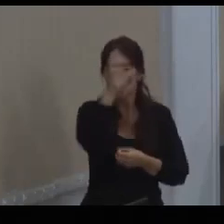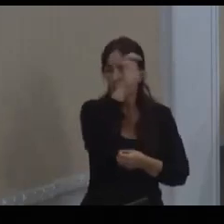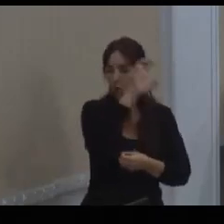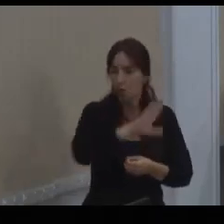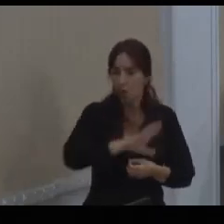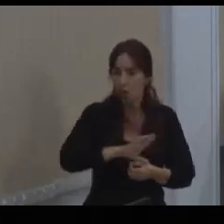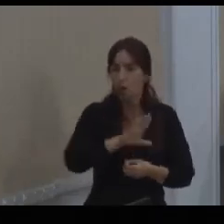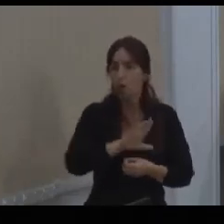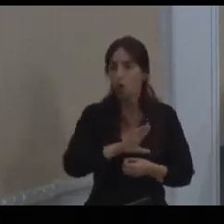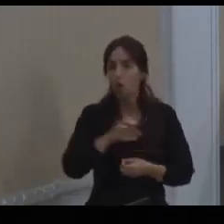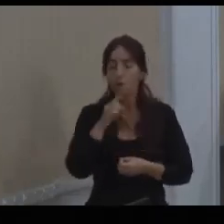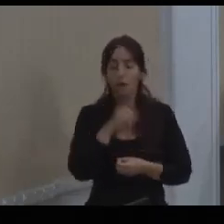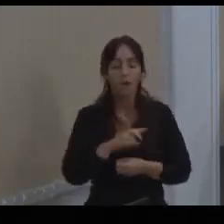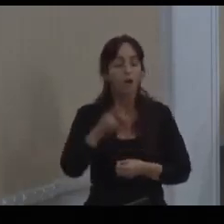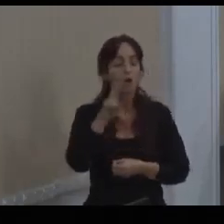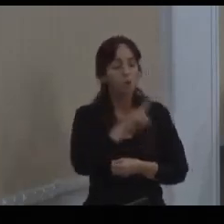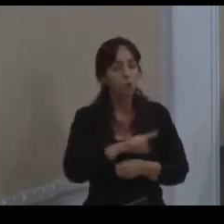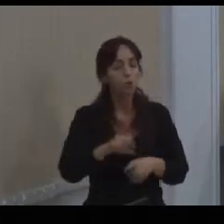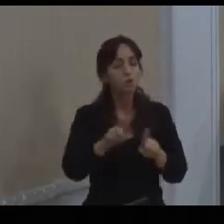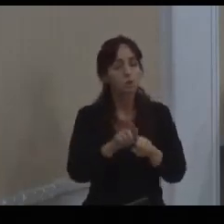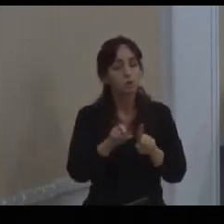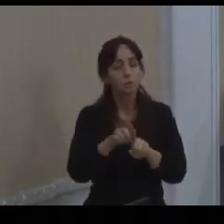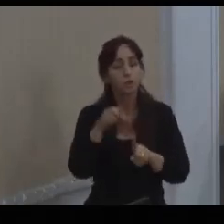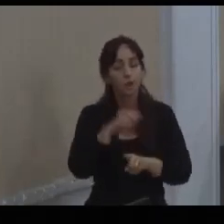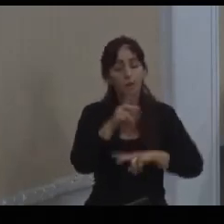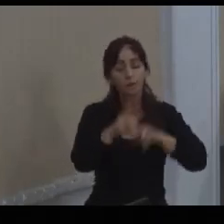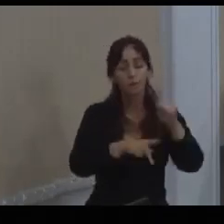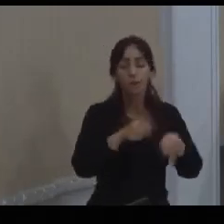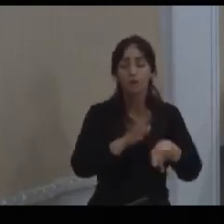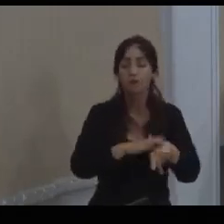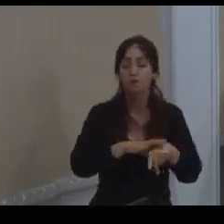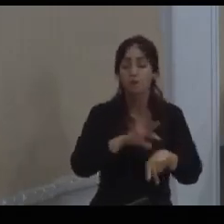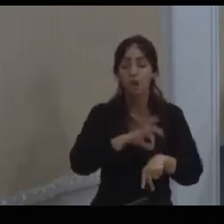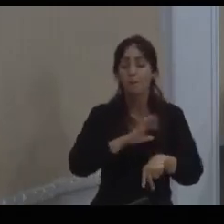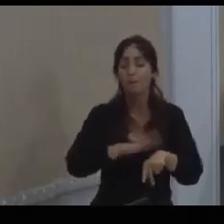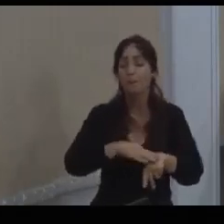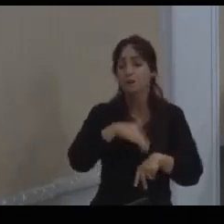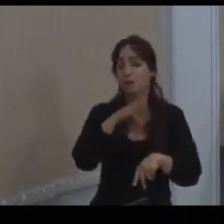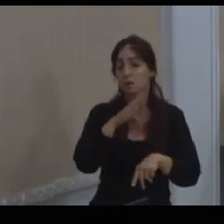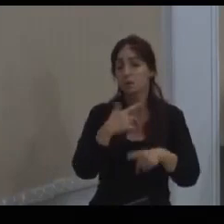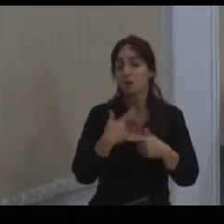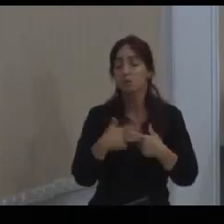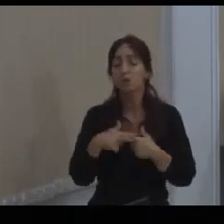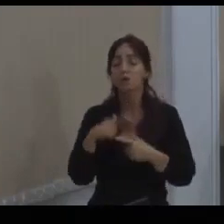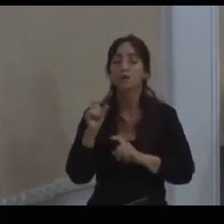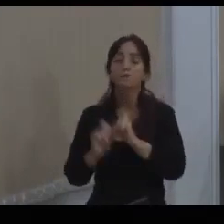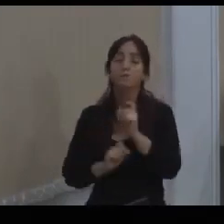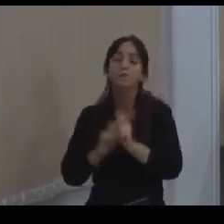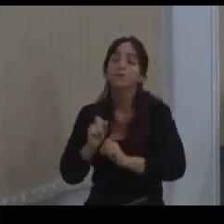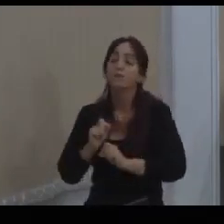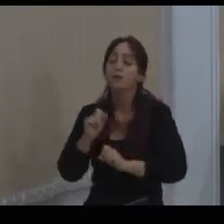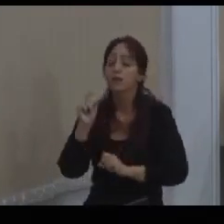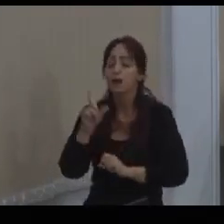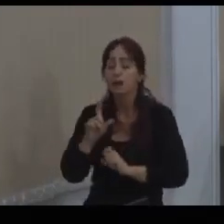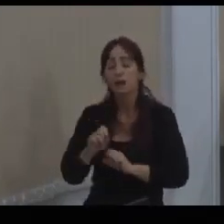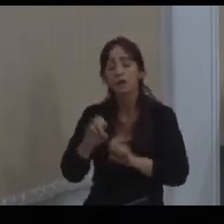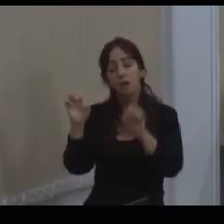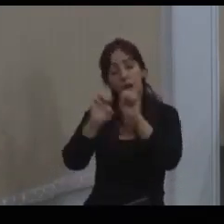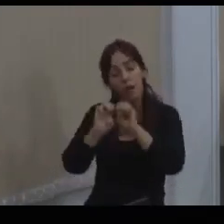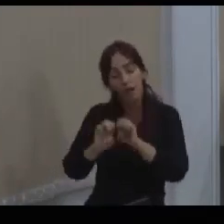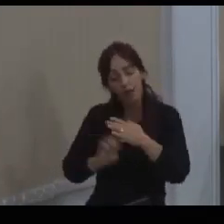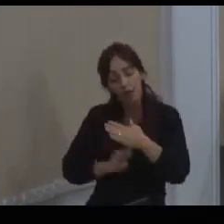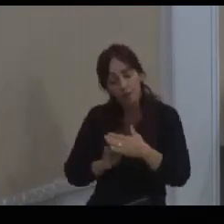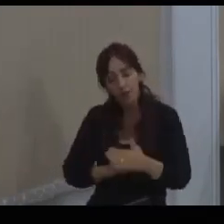baixa renda e população de renda mais alta do que aquela. Porque quem é que vai ser a mão de obra, que vai prestar aqueles serviços ali?